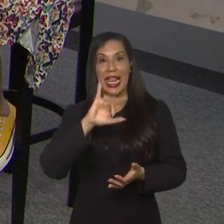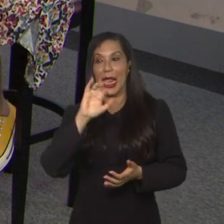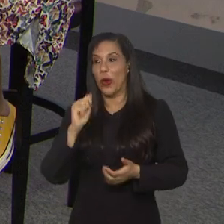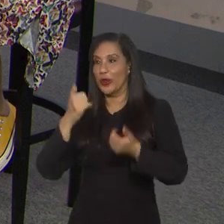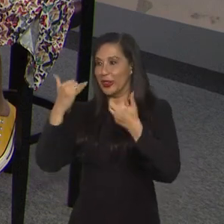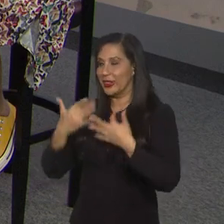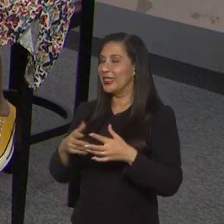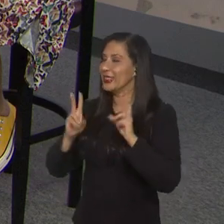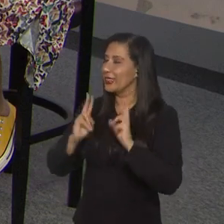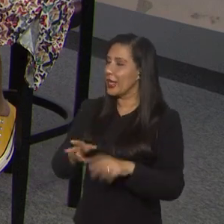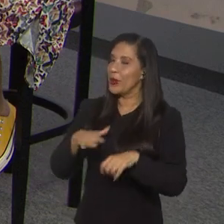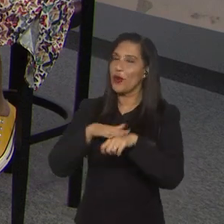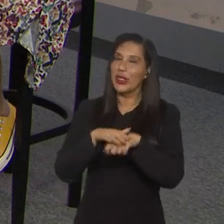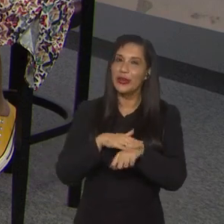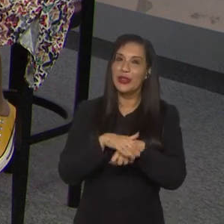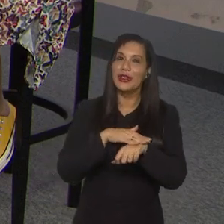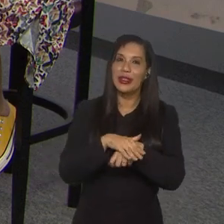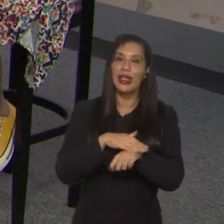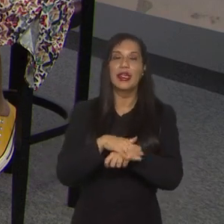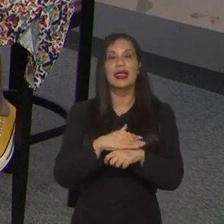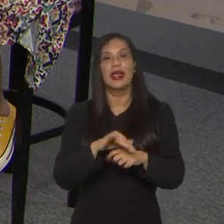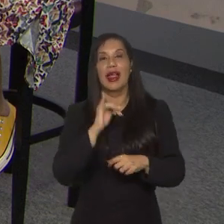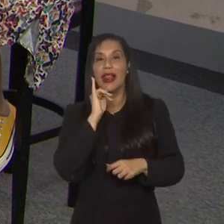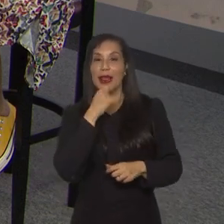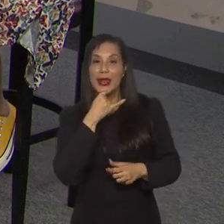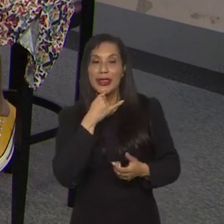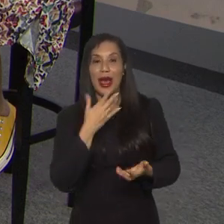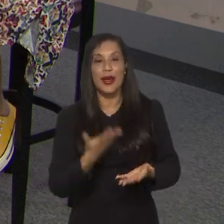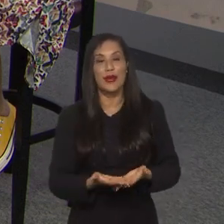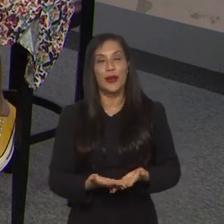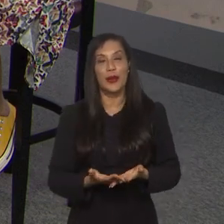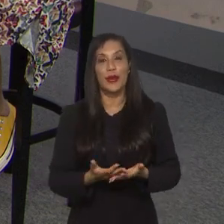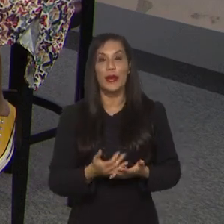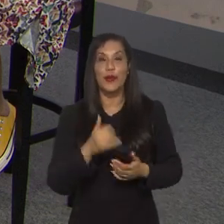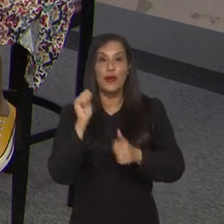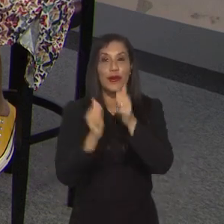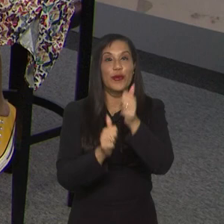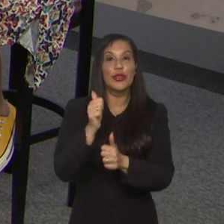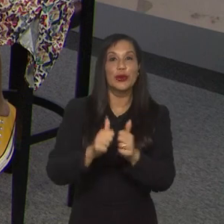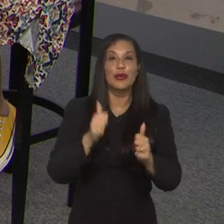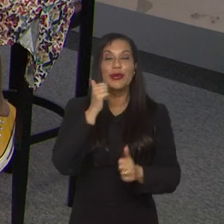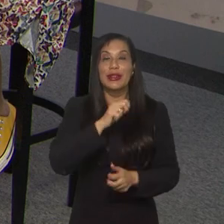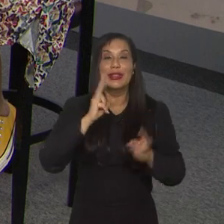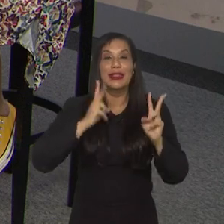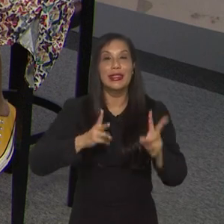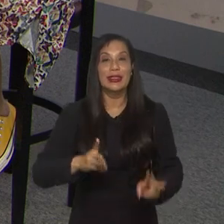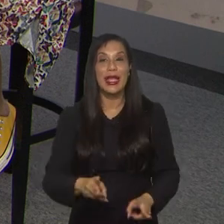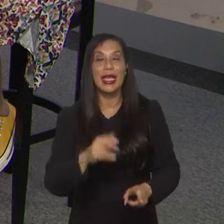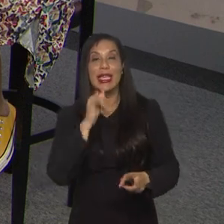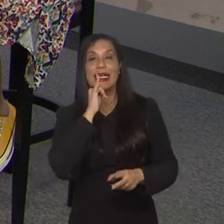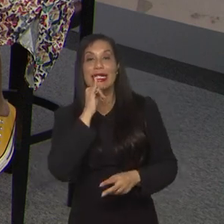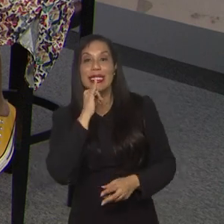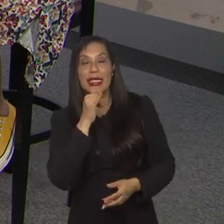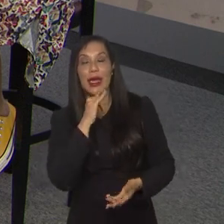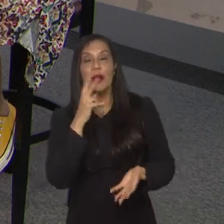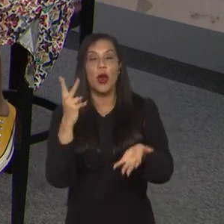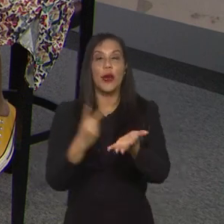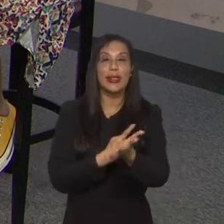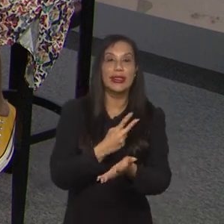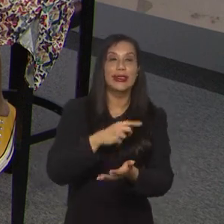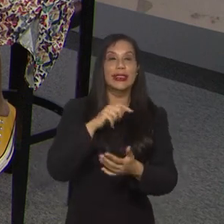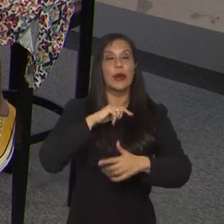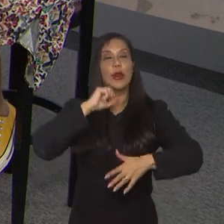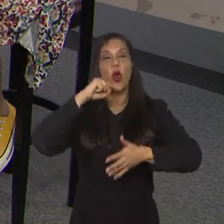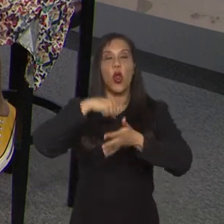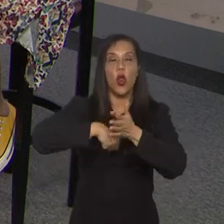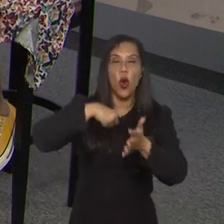que a gente sempre comenta aqui, que na verdade é lamentável, né? O futebol feminino sempre perpassa por essas situações de muita